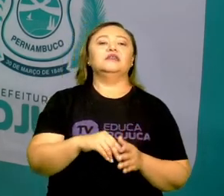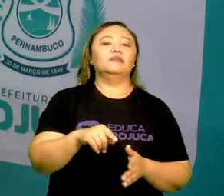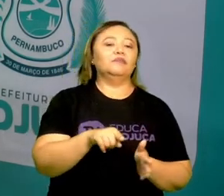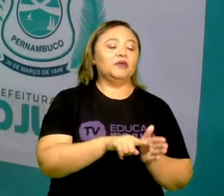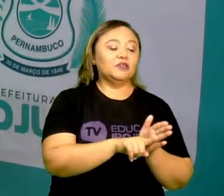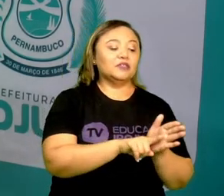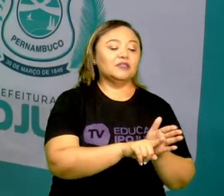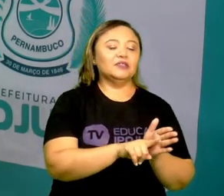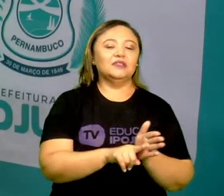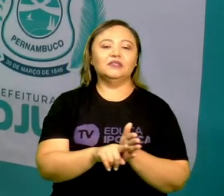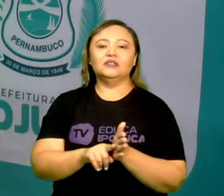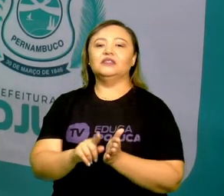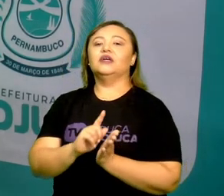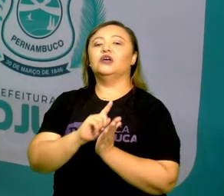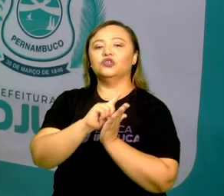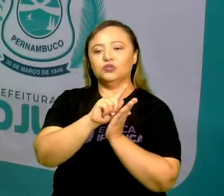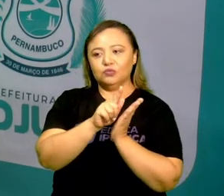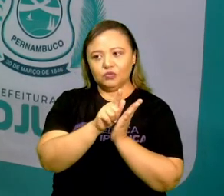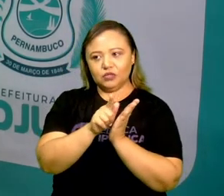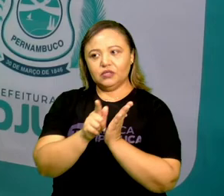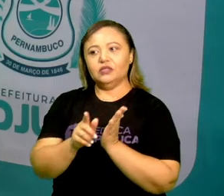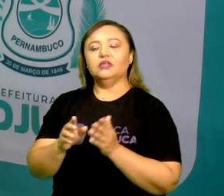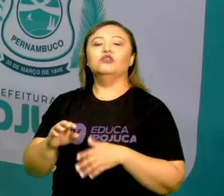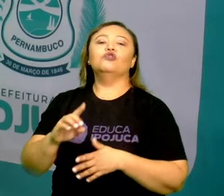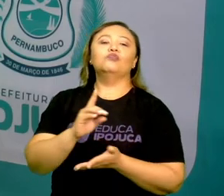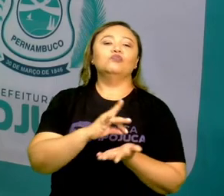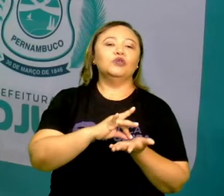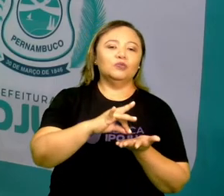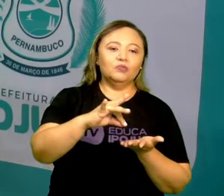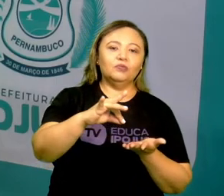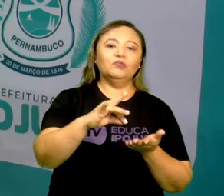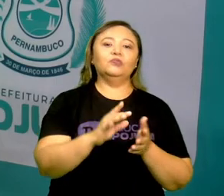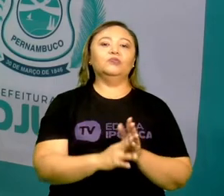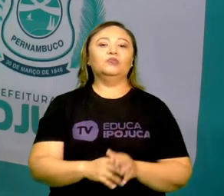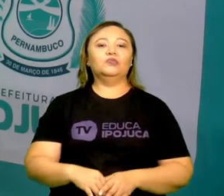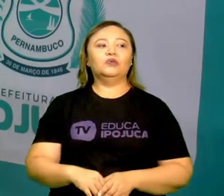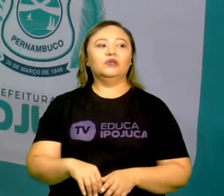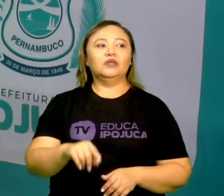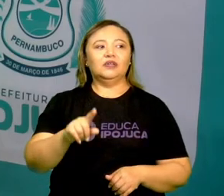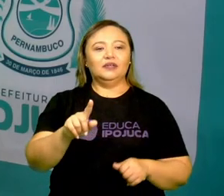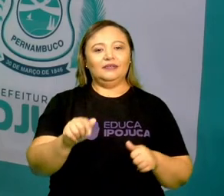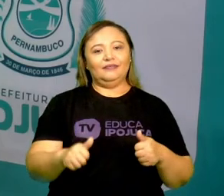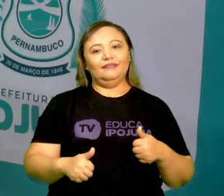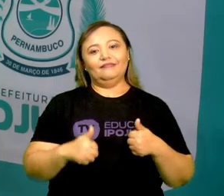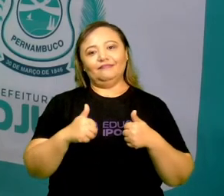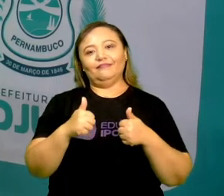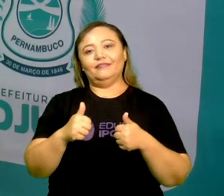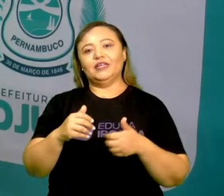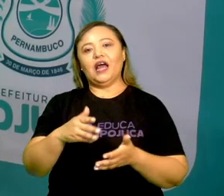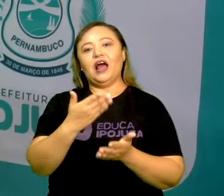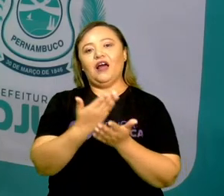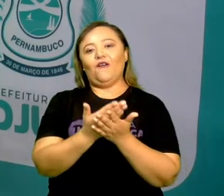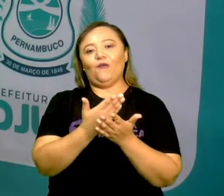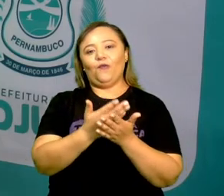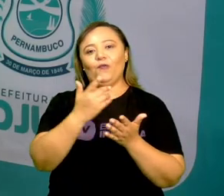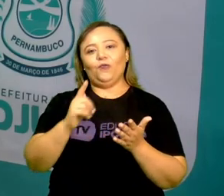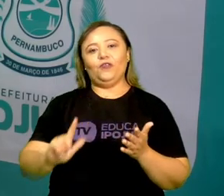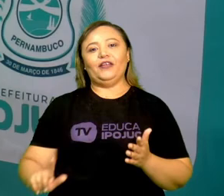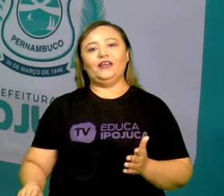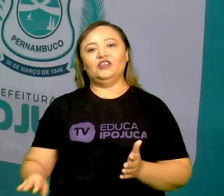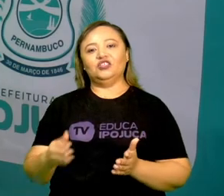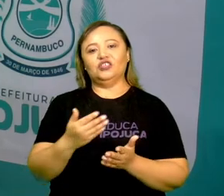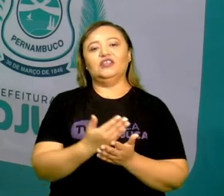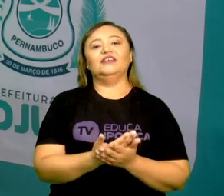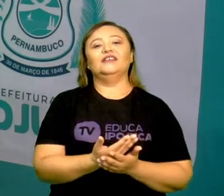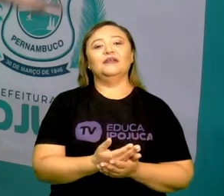Pesquisa um pouquinho mais sobre bússola e GPS, tá? E fica bem afiadinho que na próxima aula a gente vai